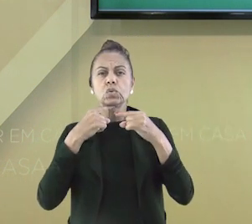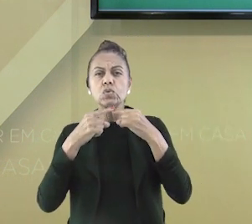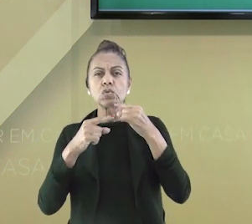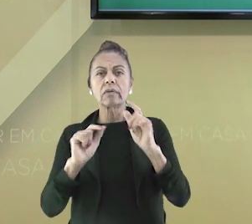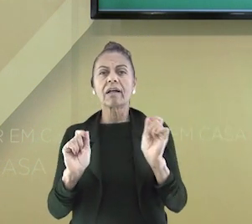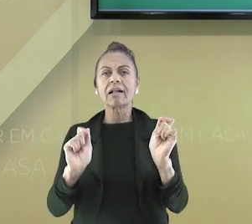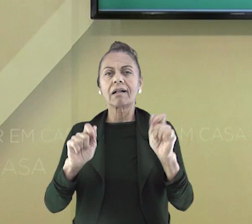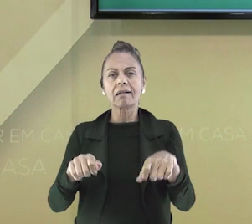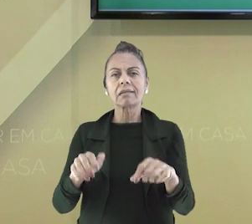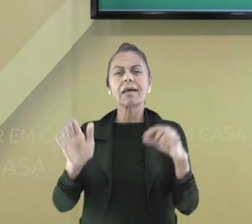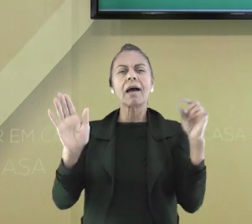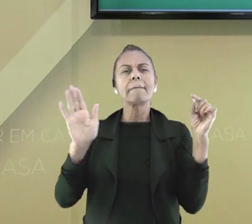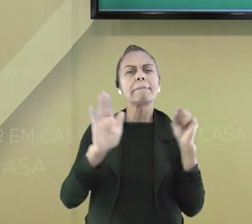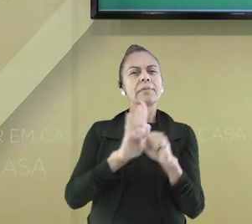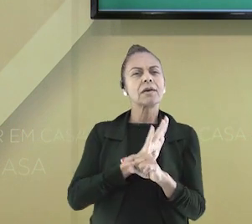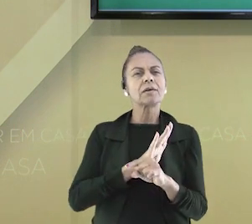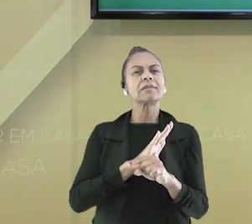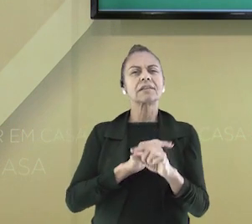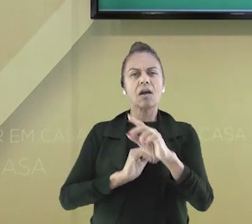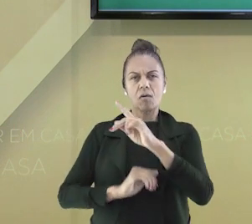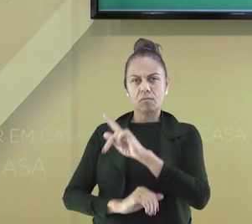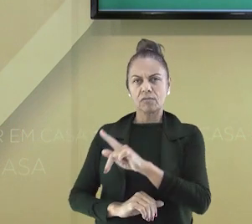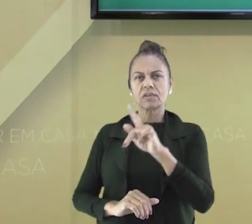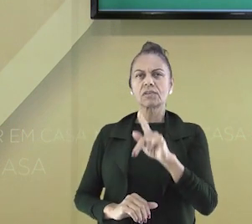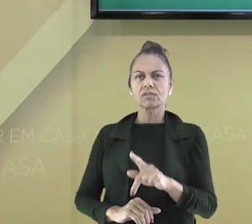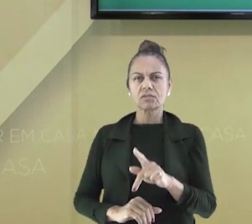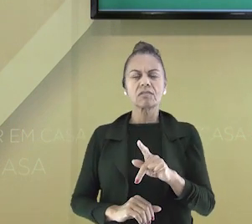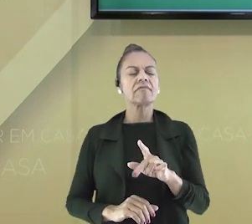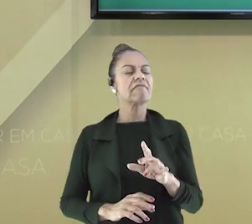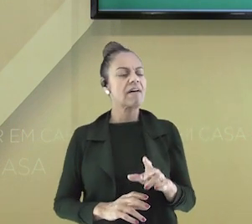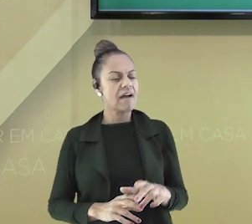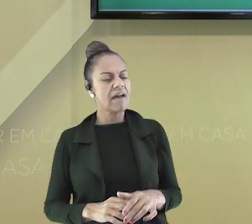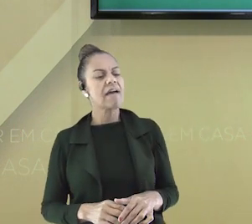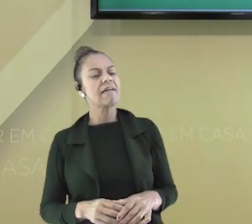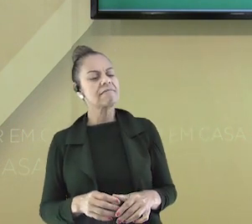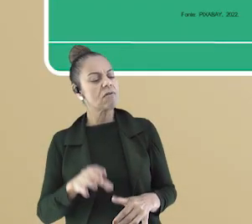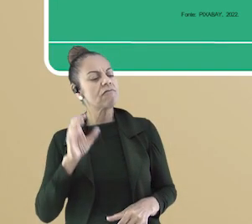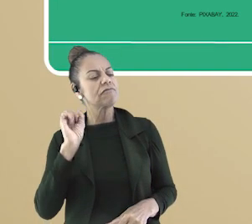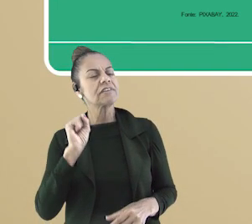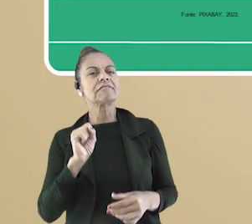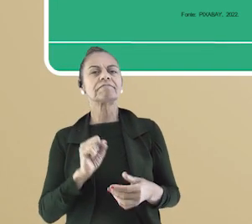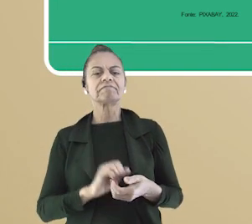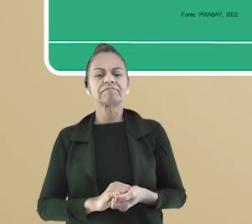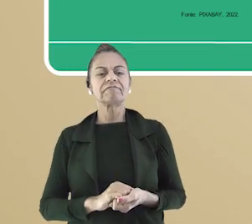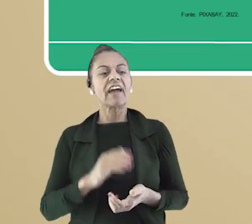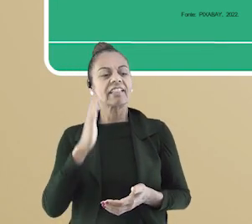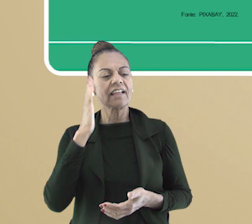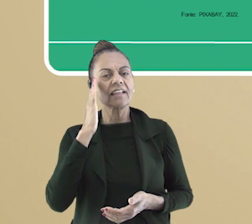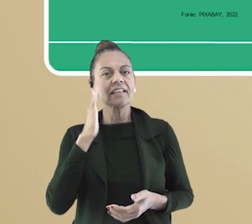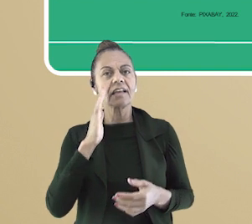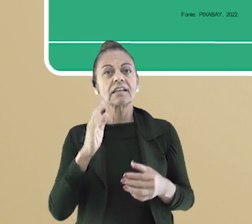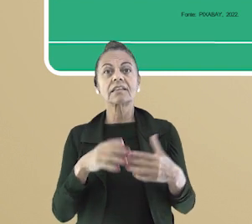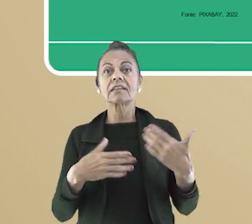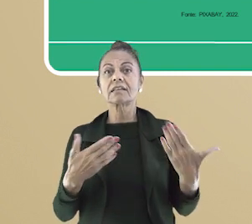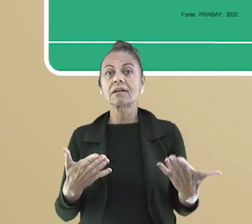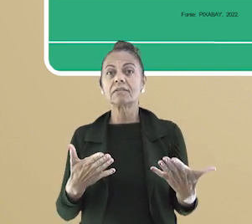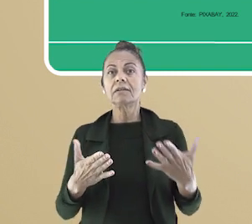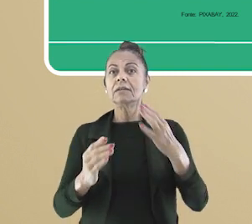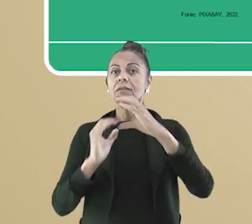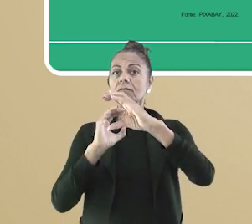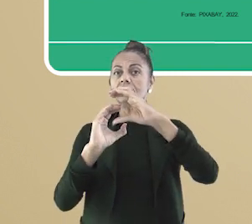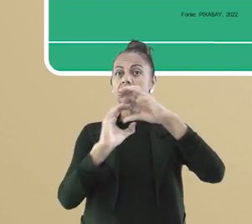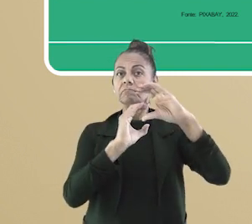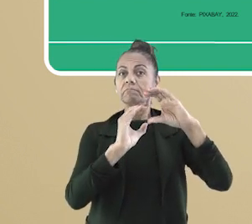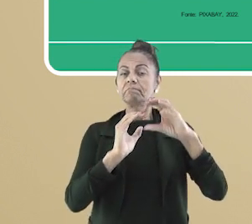dúvidas, basta perguntar e com certeza ele vai te ouvir. Conseguimos perceber que a comunicação